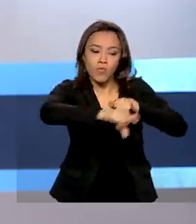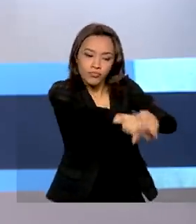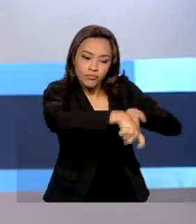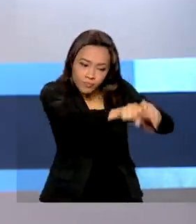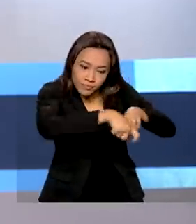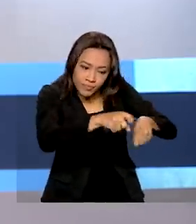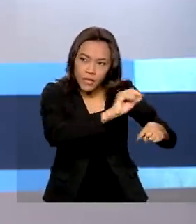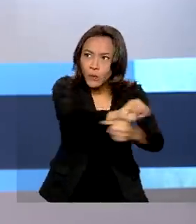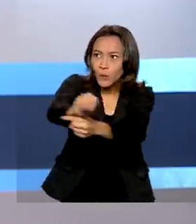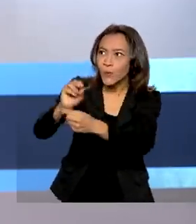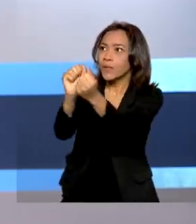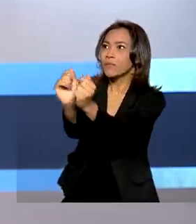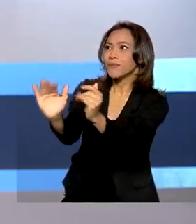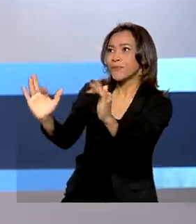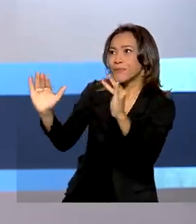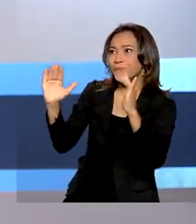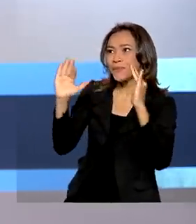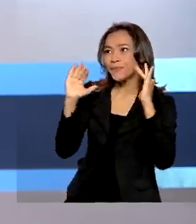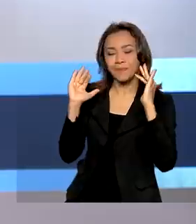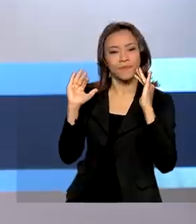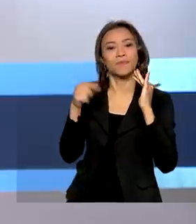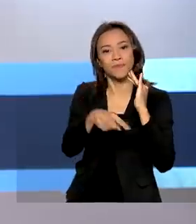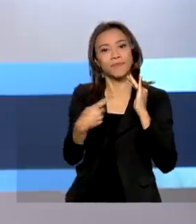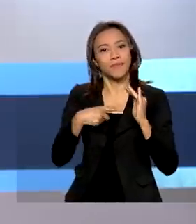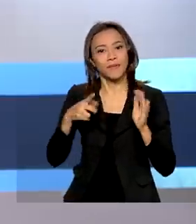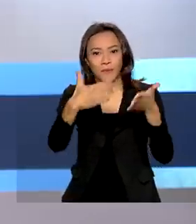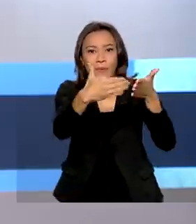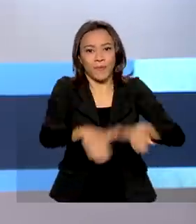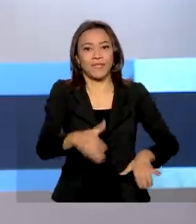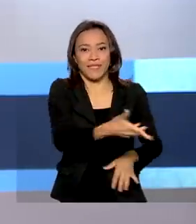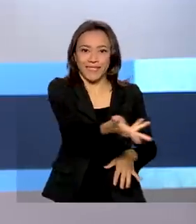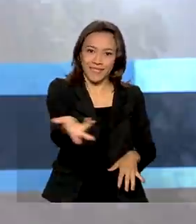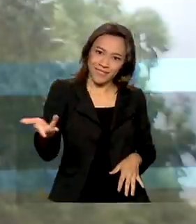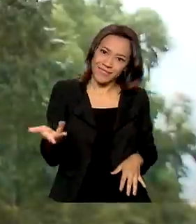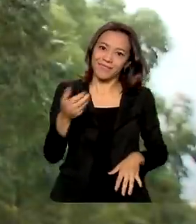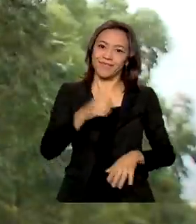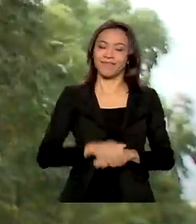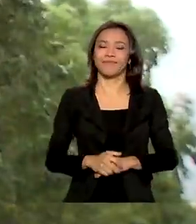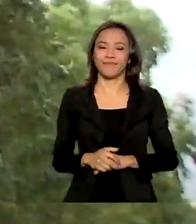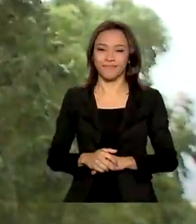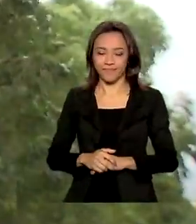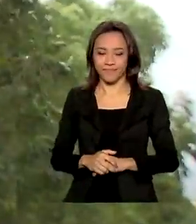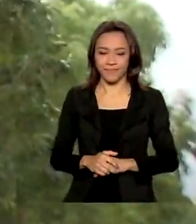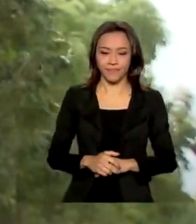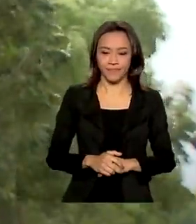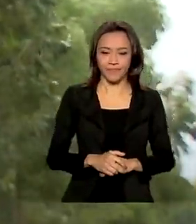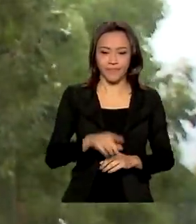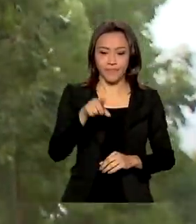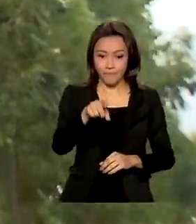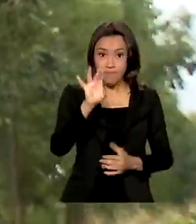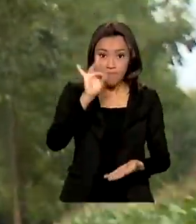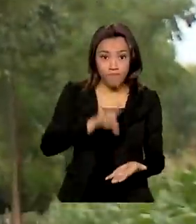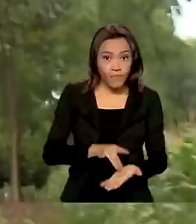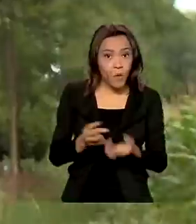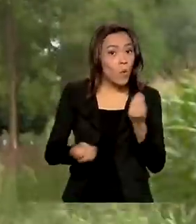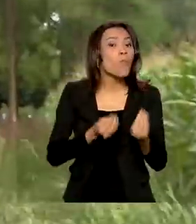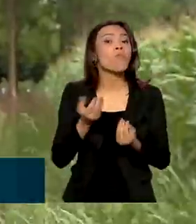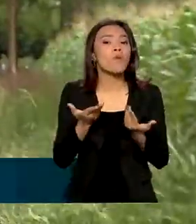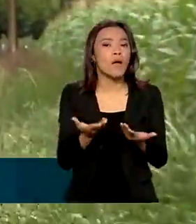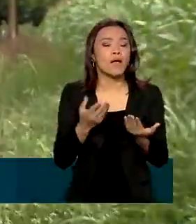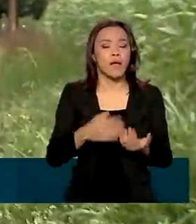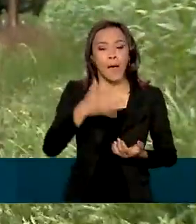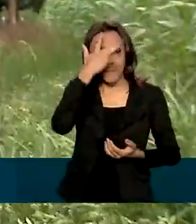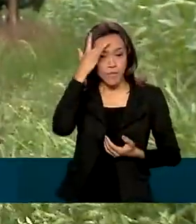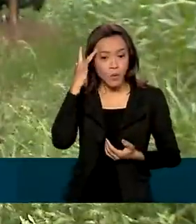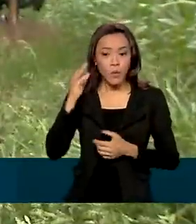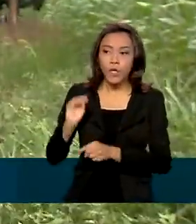serviços ambientais e ajudam na preservação das florestas brasileiras. Na prática, o produtor rural que